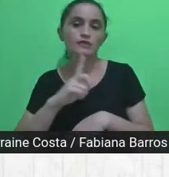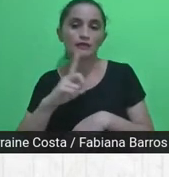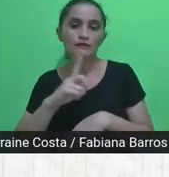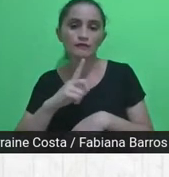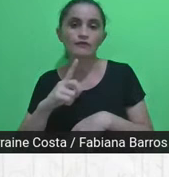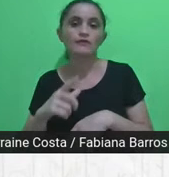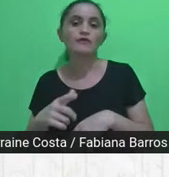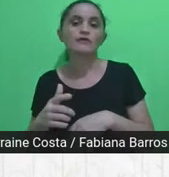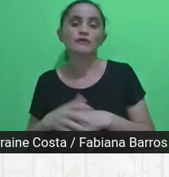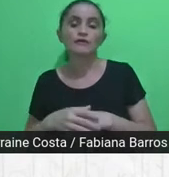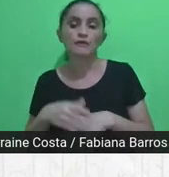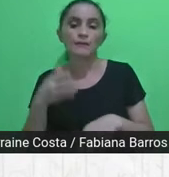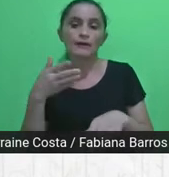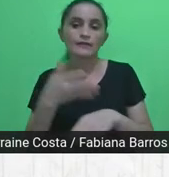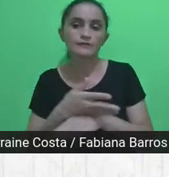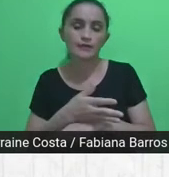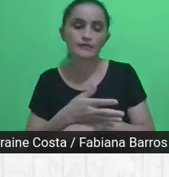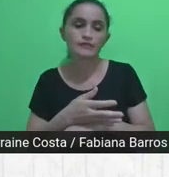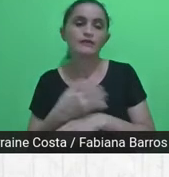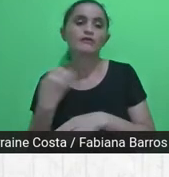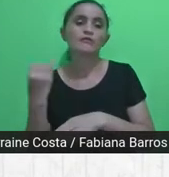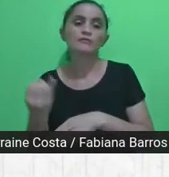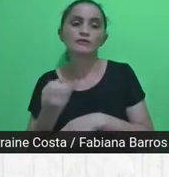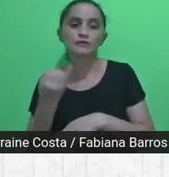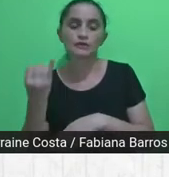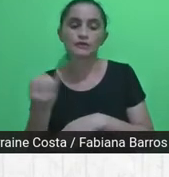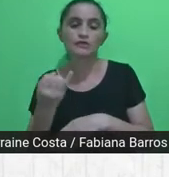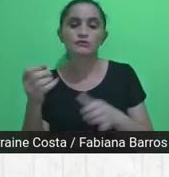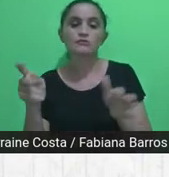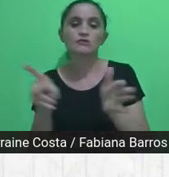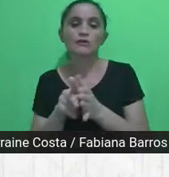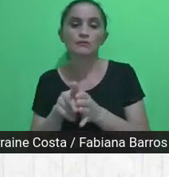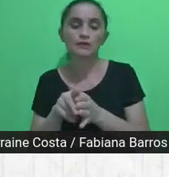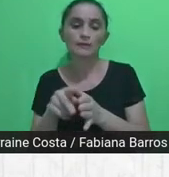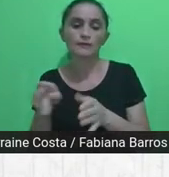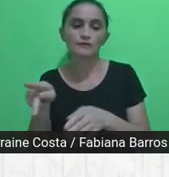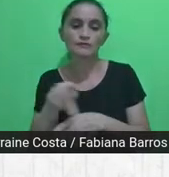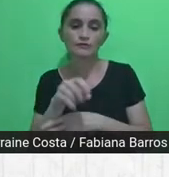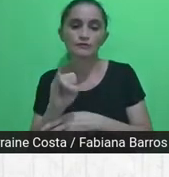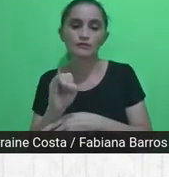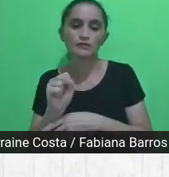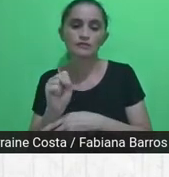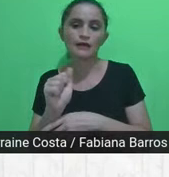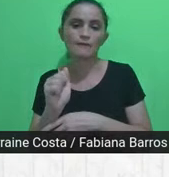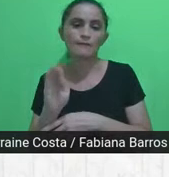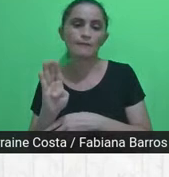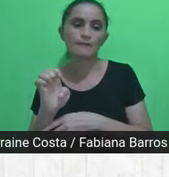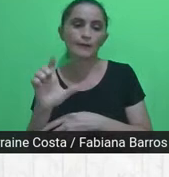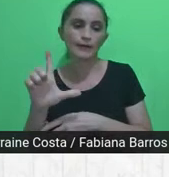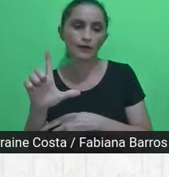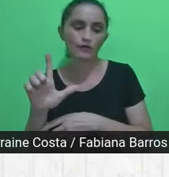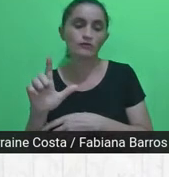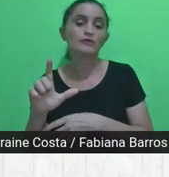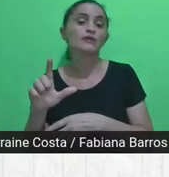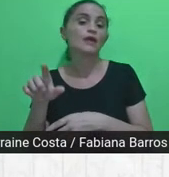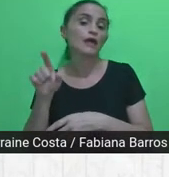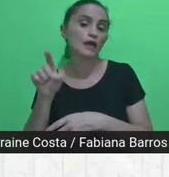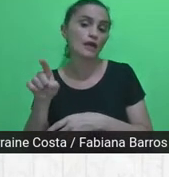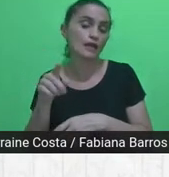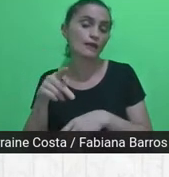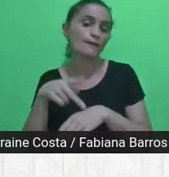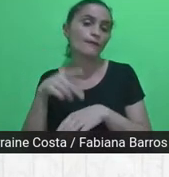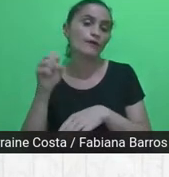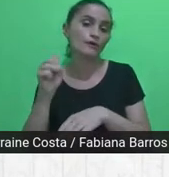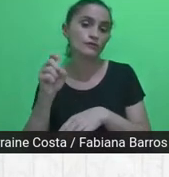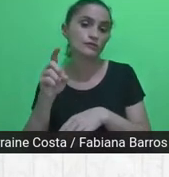uma atuação muito importante da professora Isabel Medeiro, que havia feito seu pós-doc lá na UFBA, na